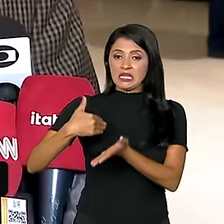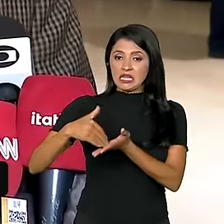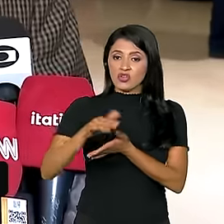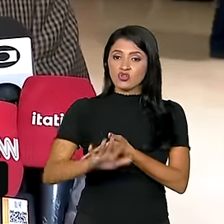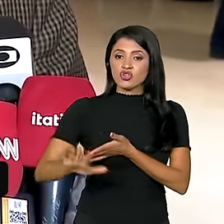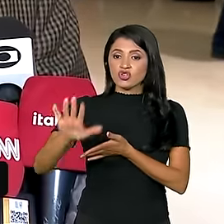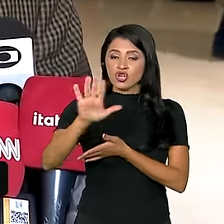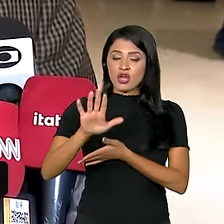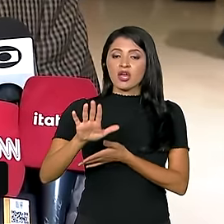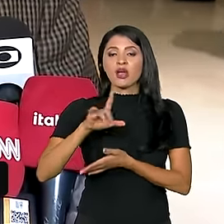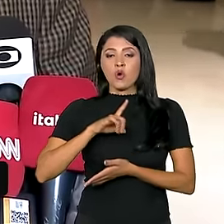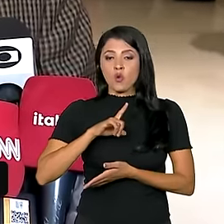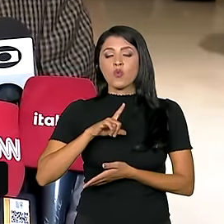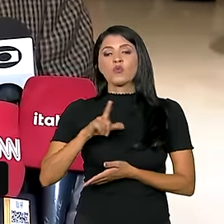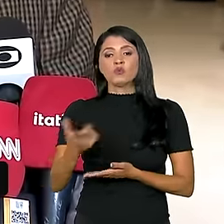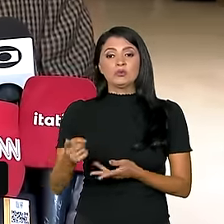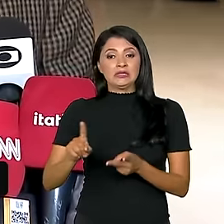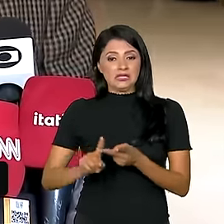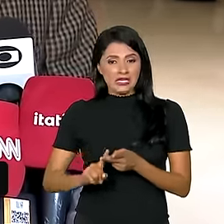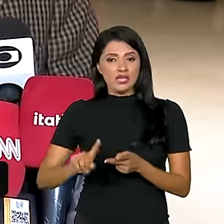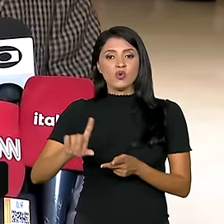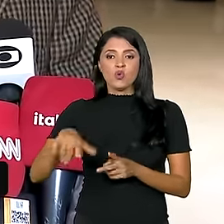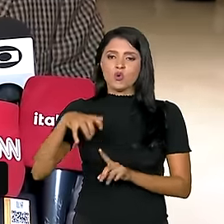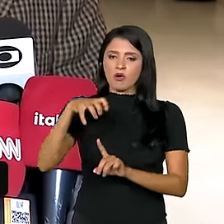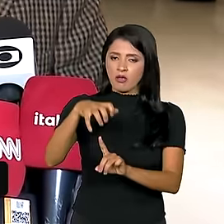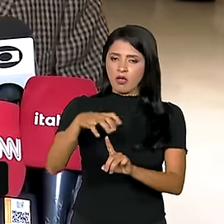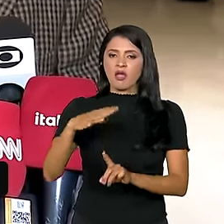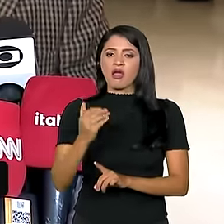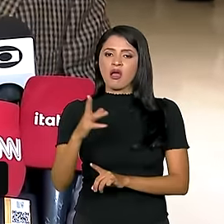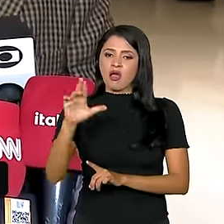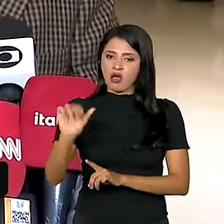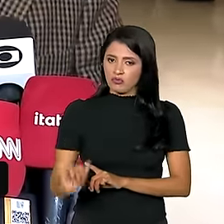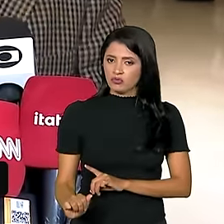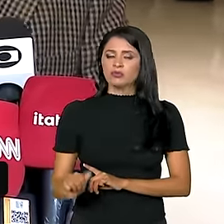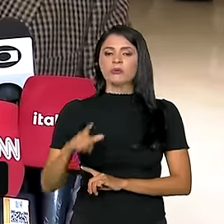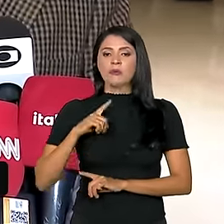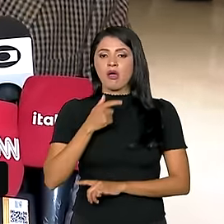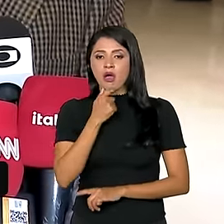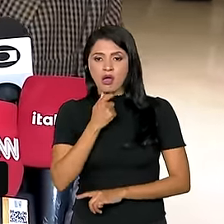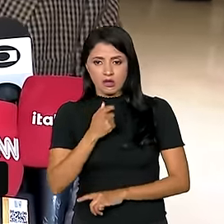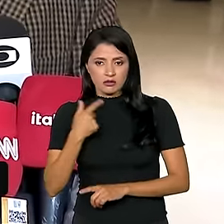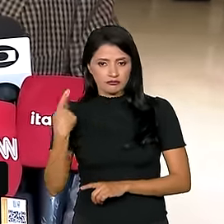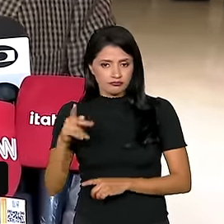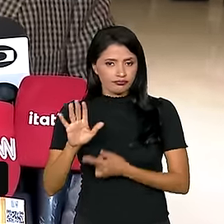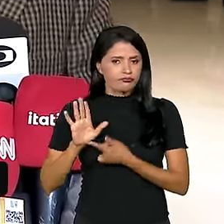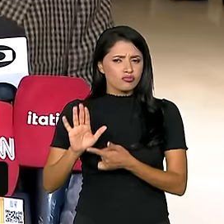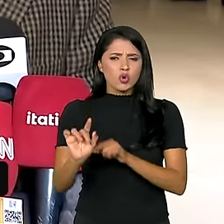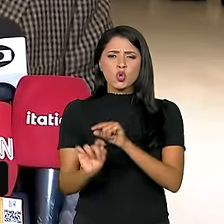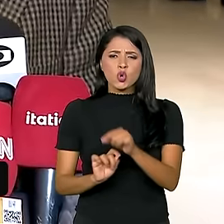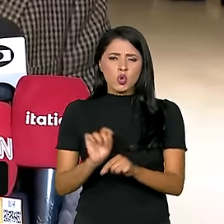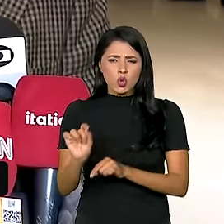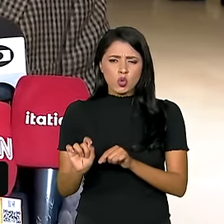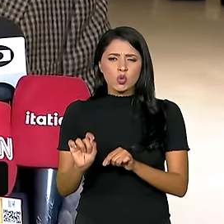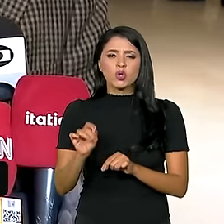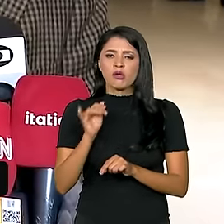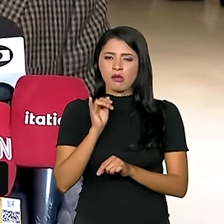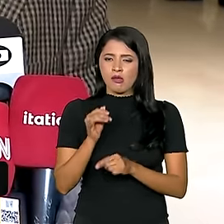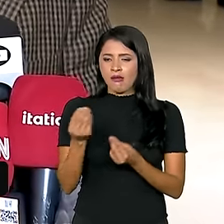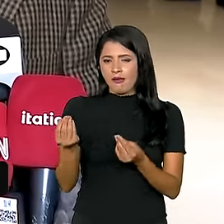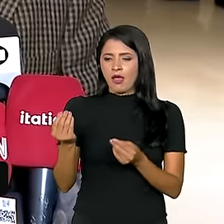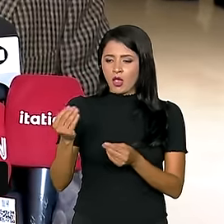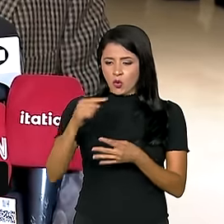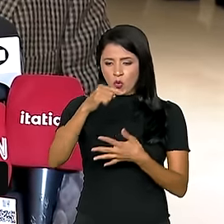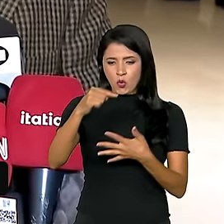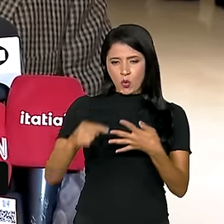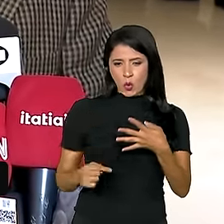Carlos da Inglaterra e o presidente Lula. Isso também é uma mostra, essa individualização de quatro